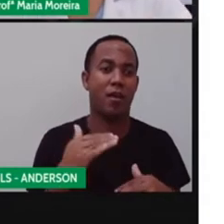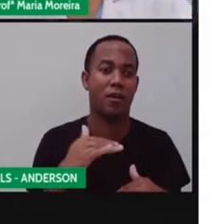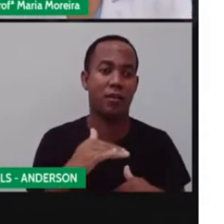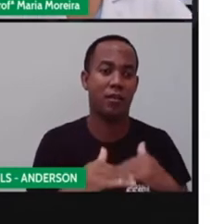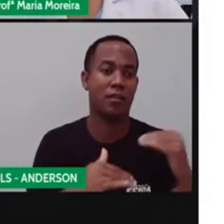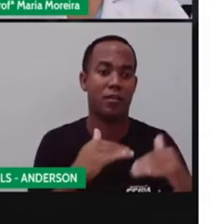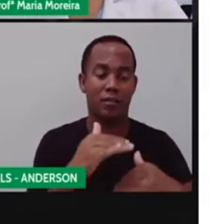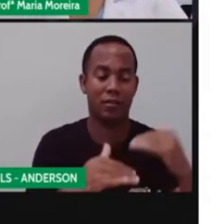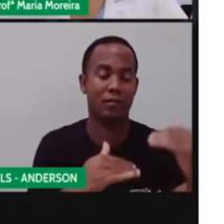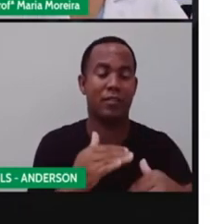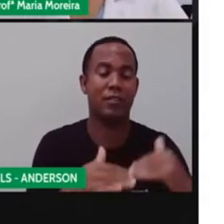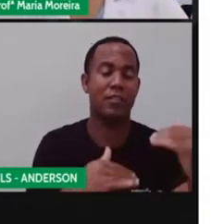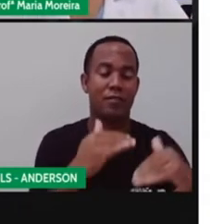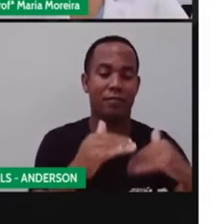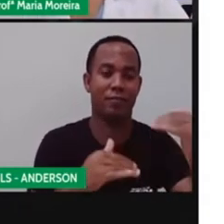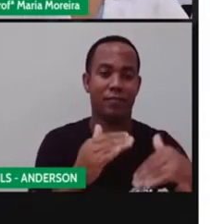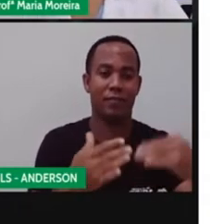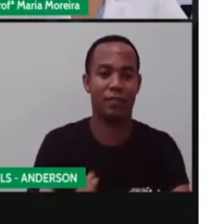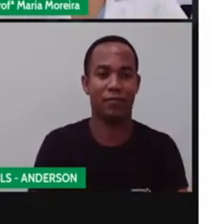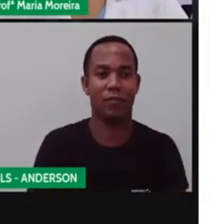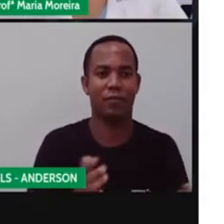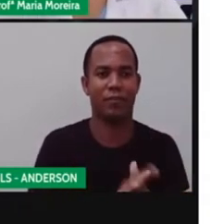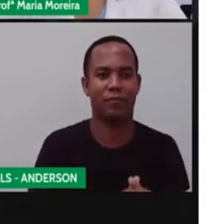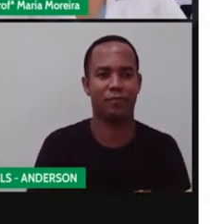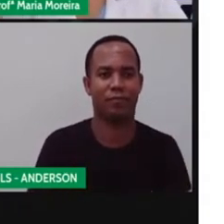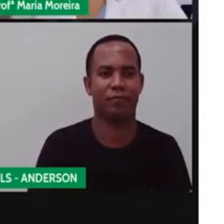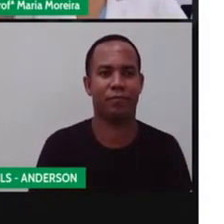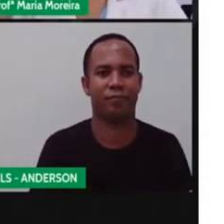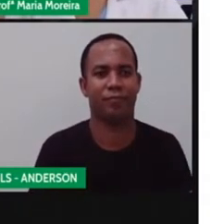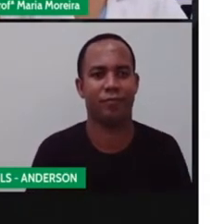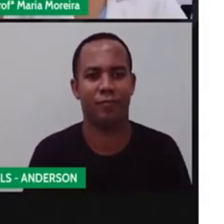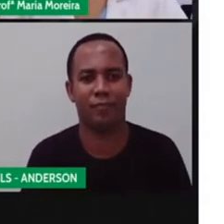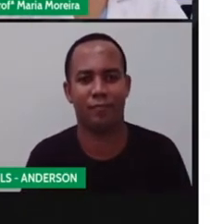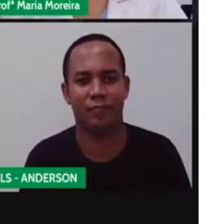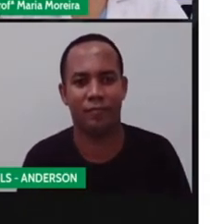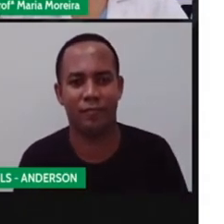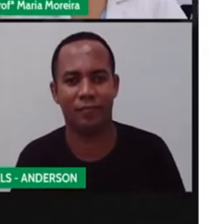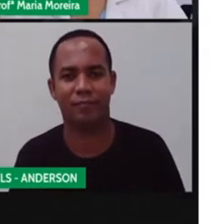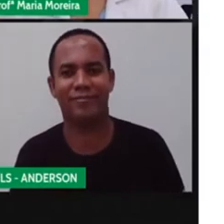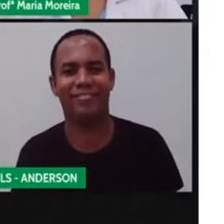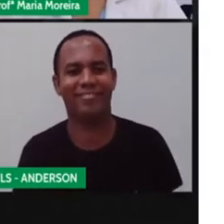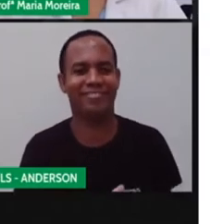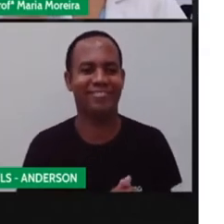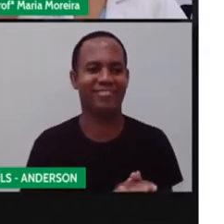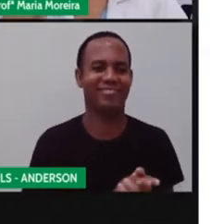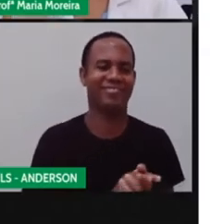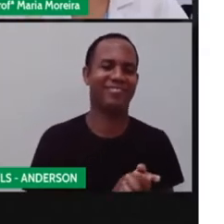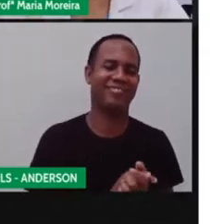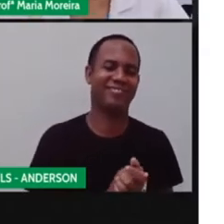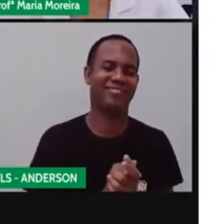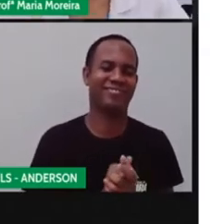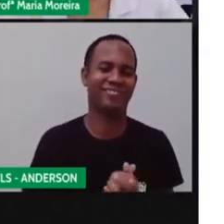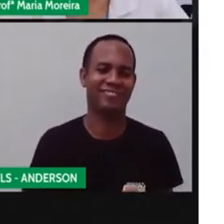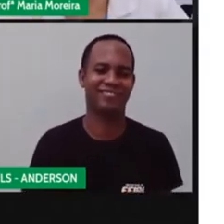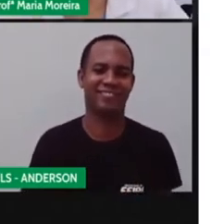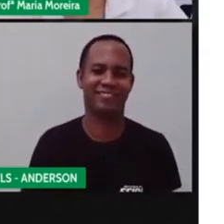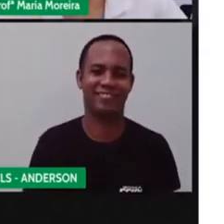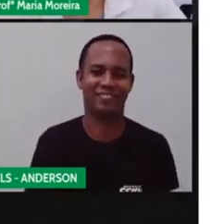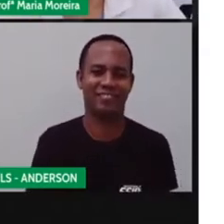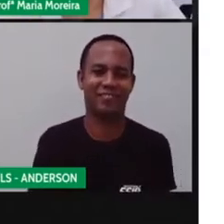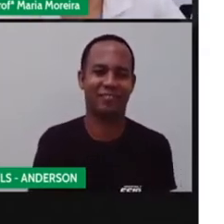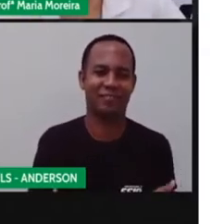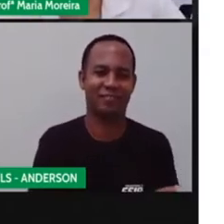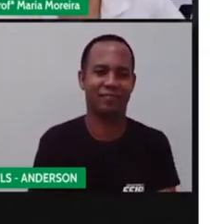Você sabia disso, Anderson? Anderson, sabia porque ele tá, gente, a razão de tão estudioso que ele tá. Esse menino é nota 10 demais.